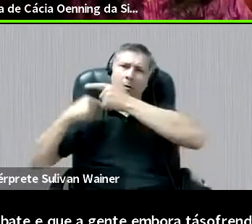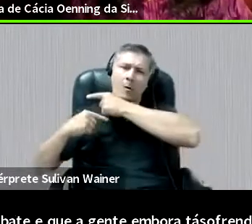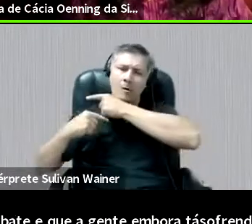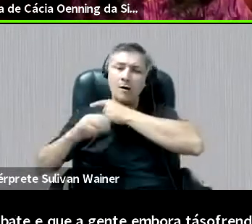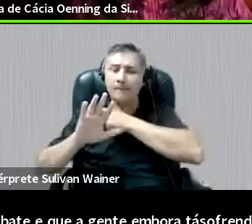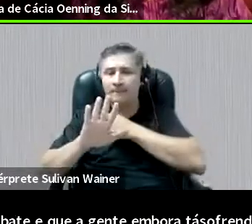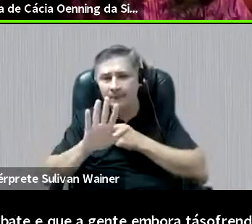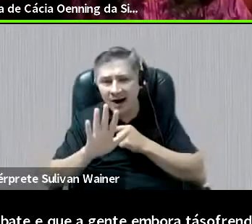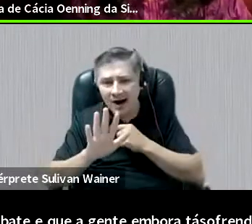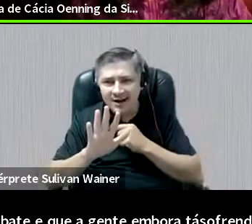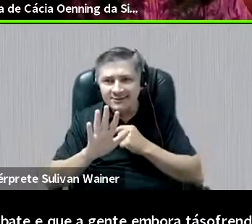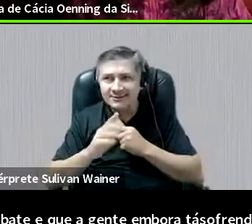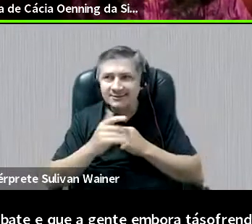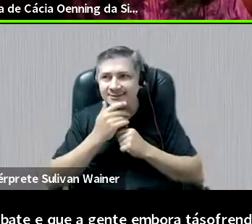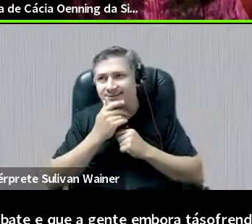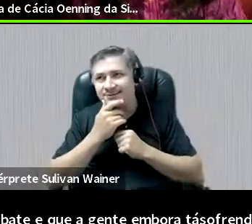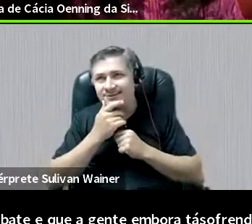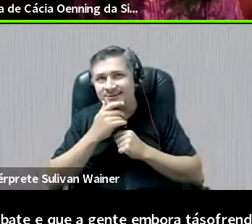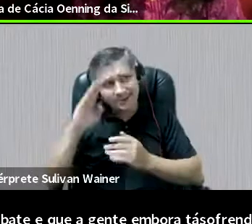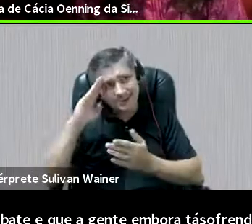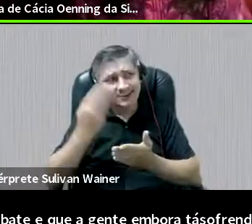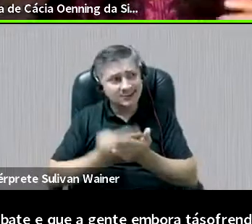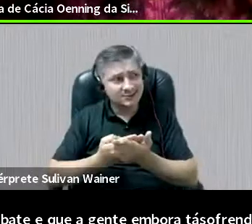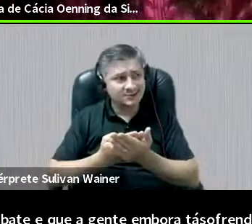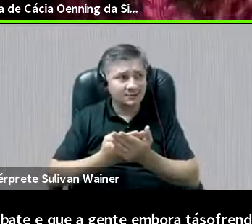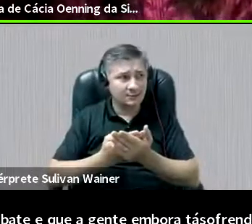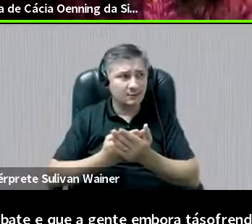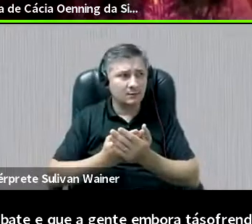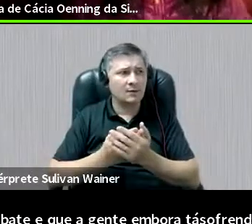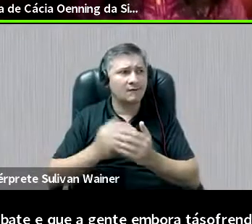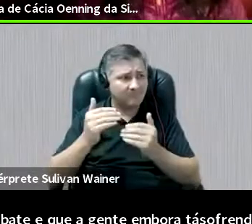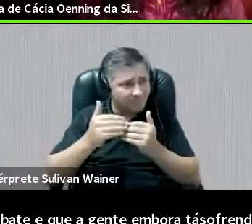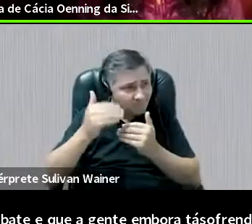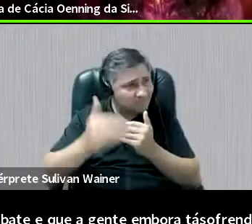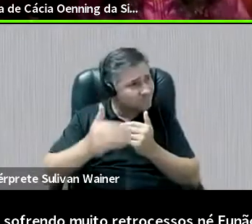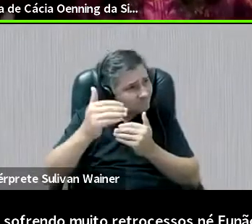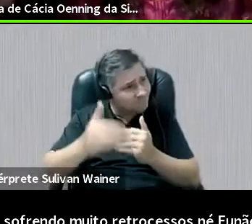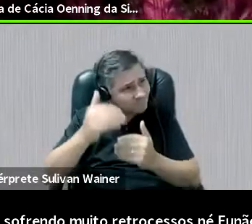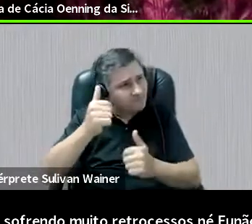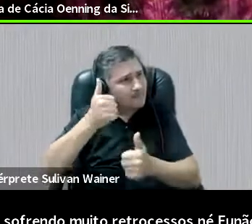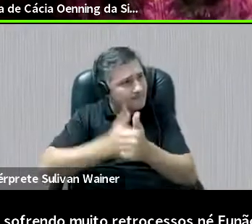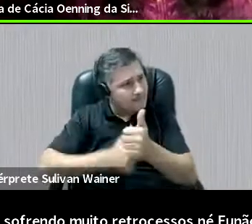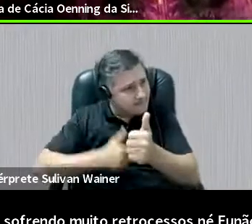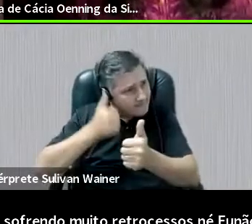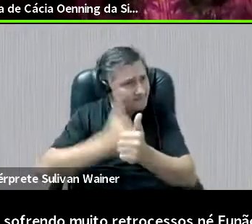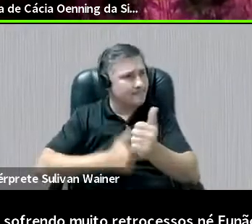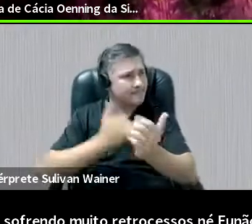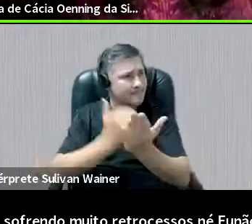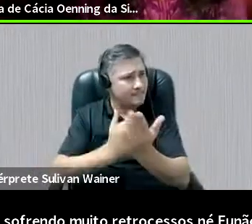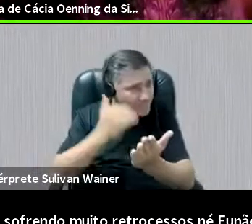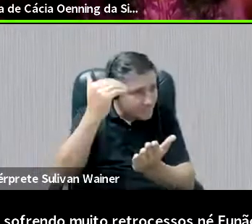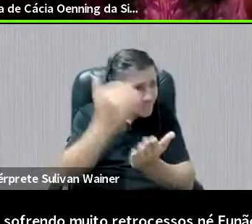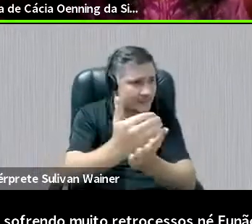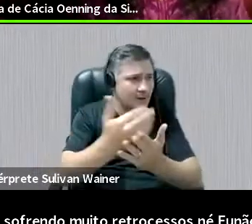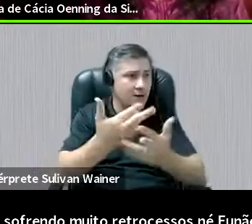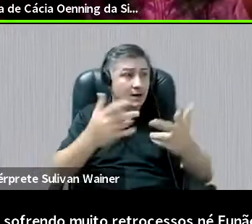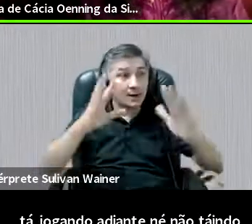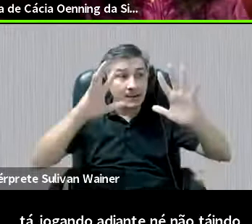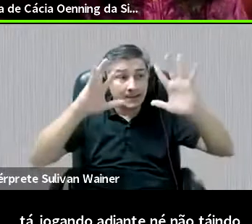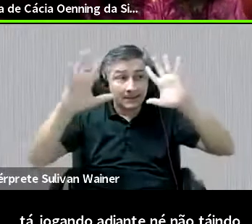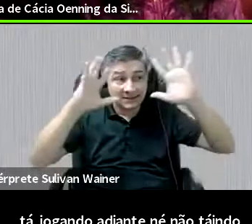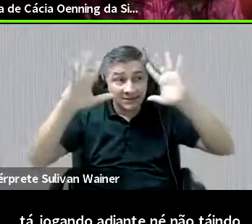a gente não está galgando adiante, não está indo adiante em pensar